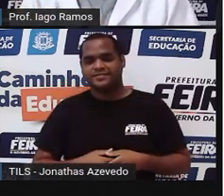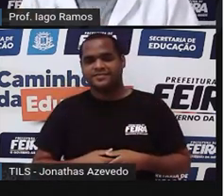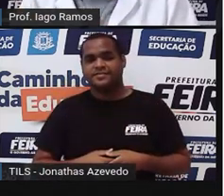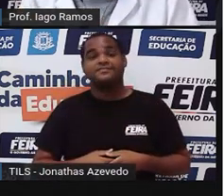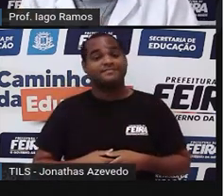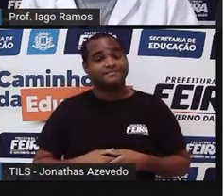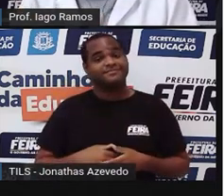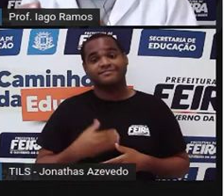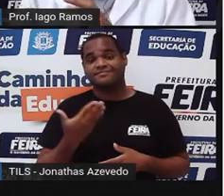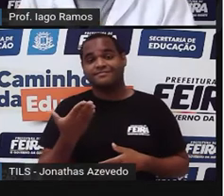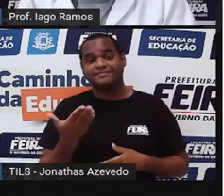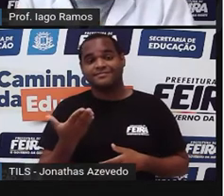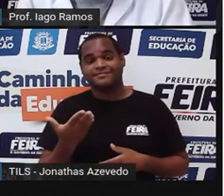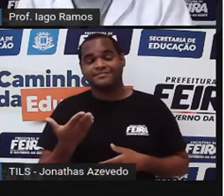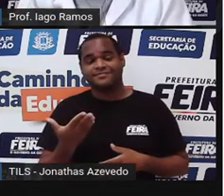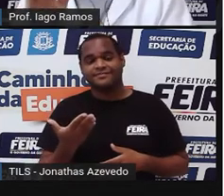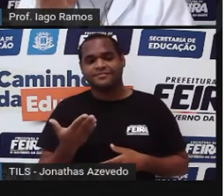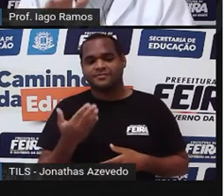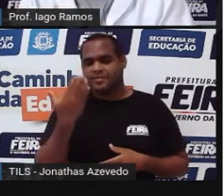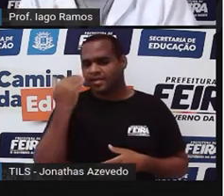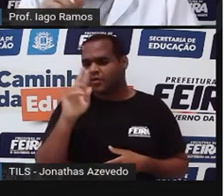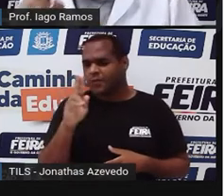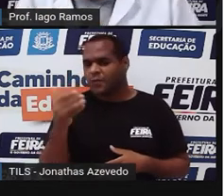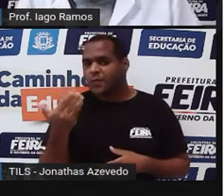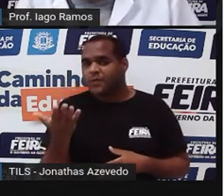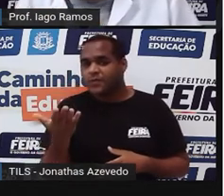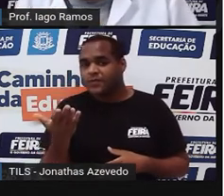Pois é. Sabe qual é nome?